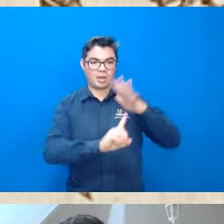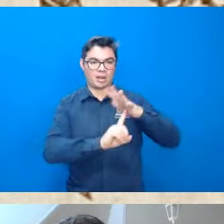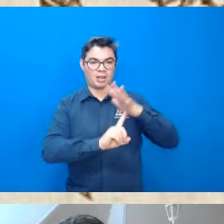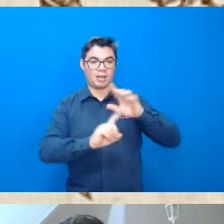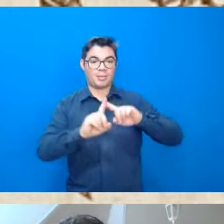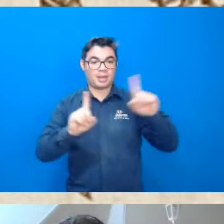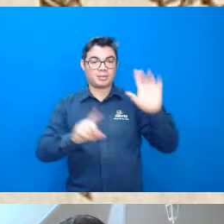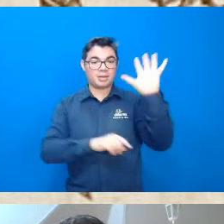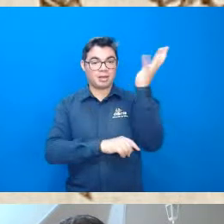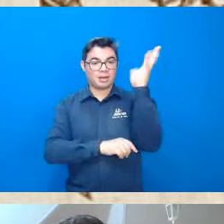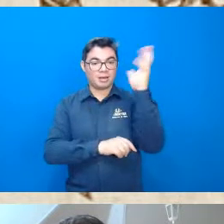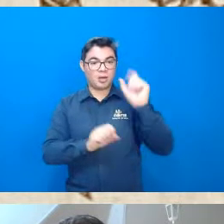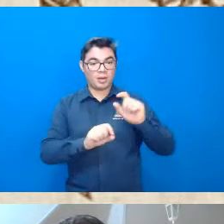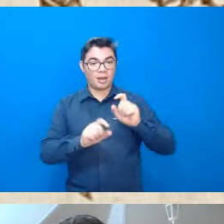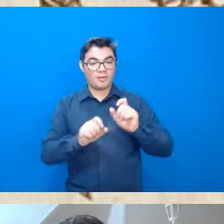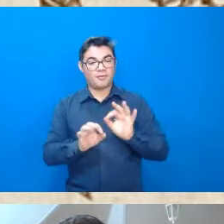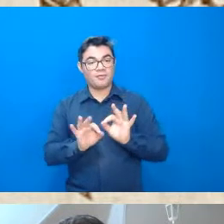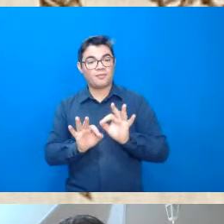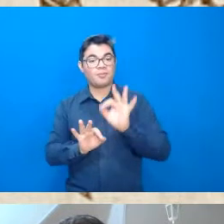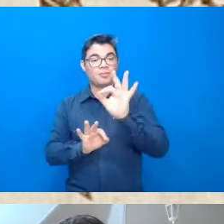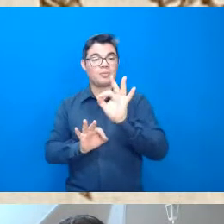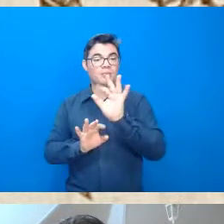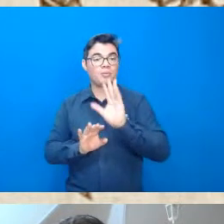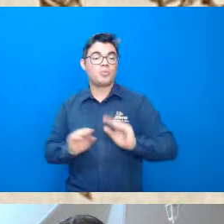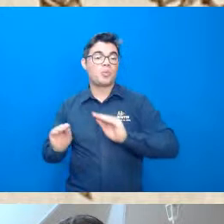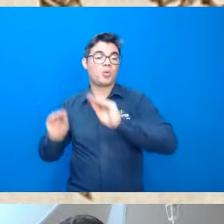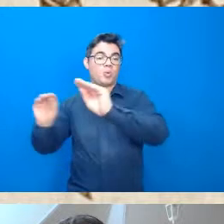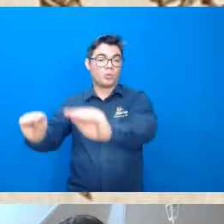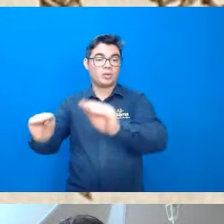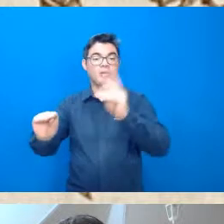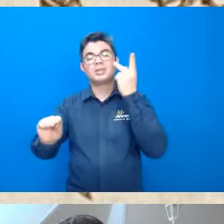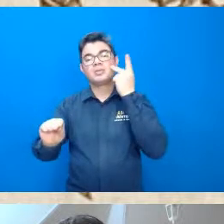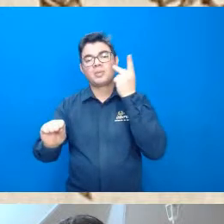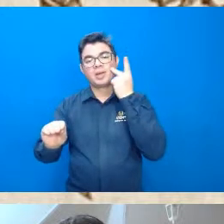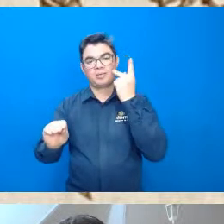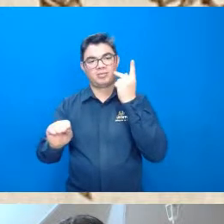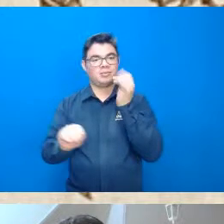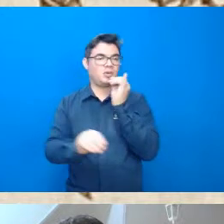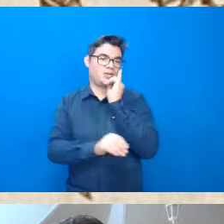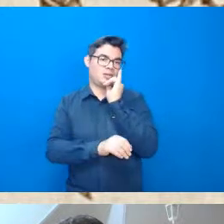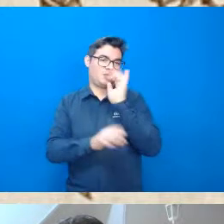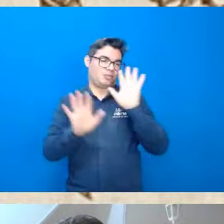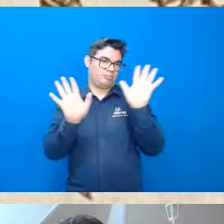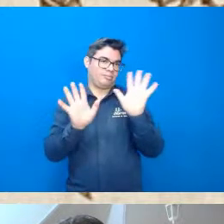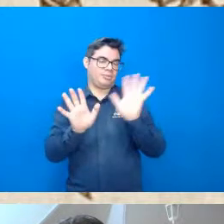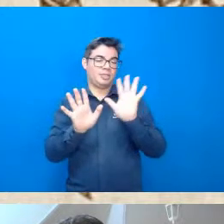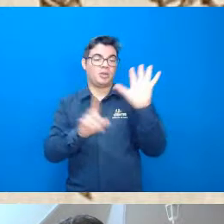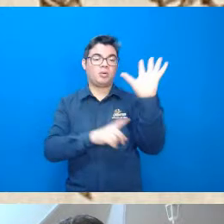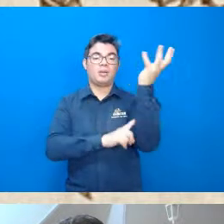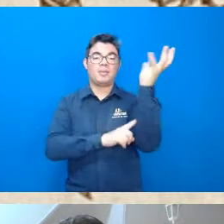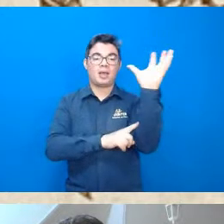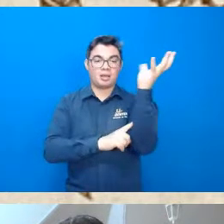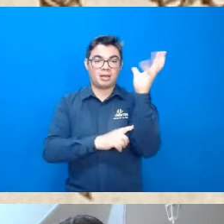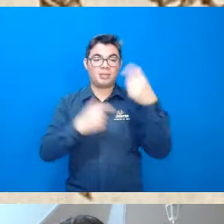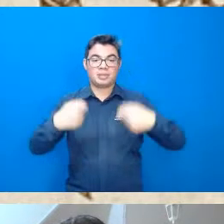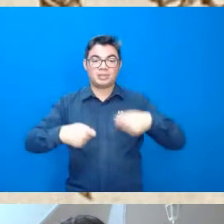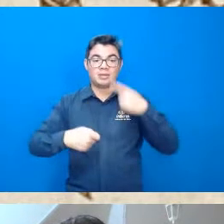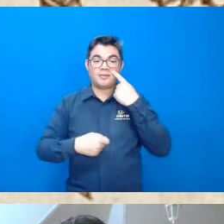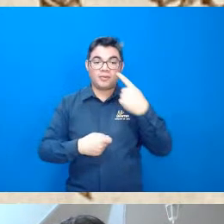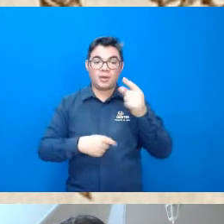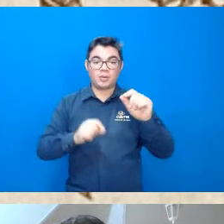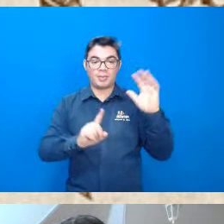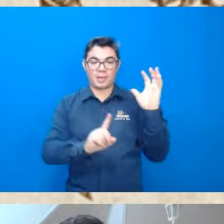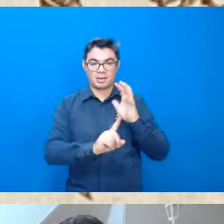podem fazer com que essa onça vá ocorrer em São Paulo um exemplo mais grosseiro e isso para diferentes espécies tanto